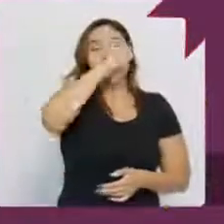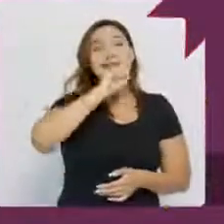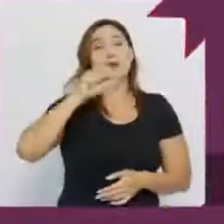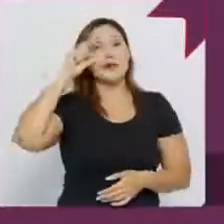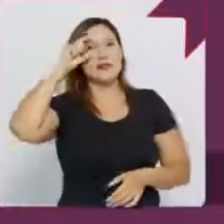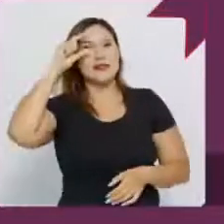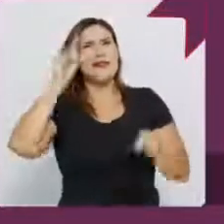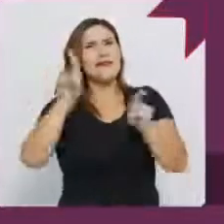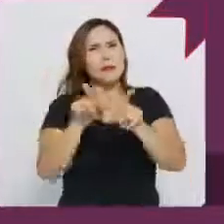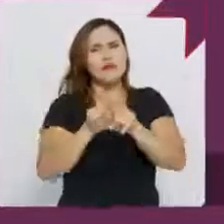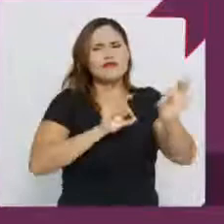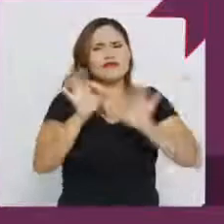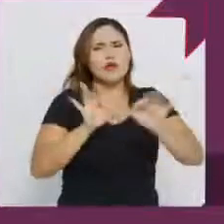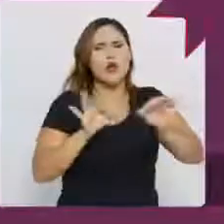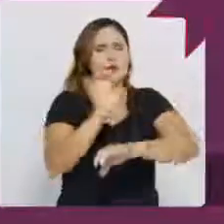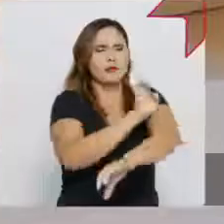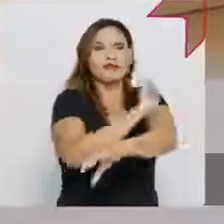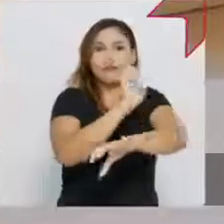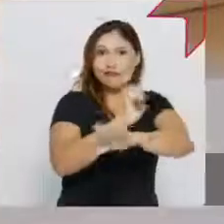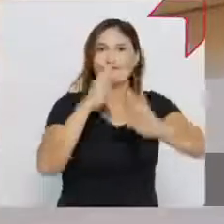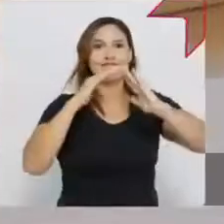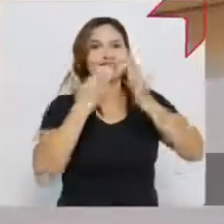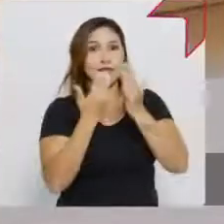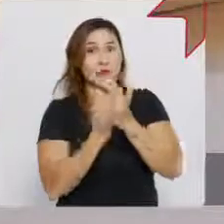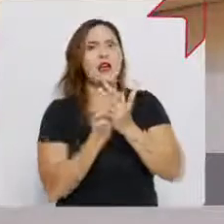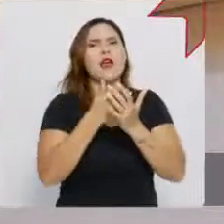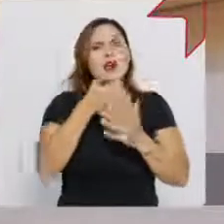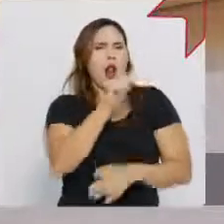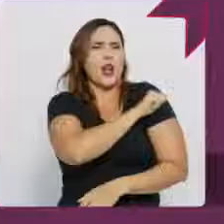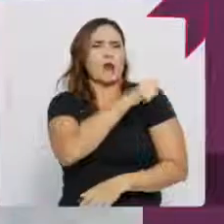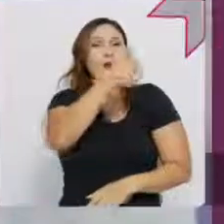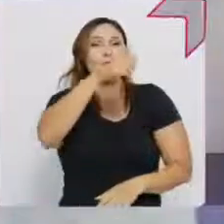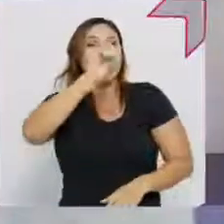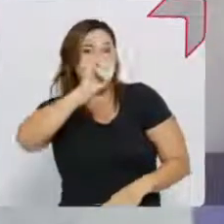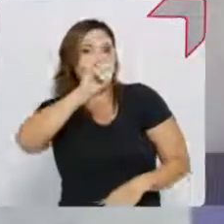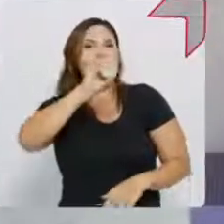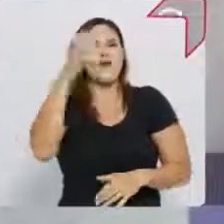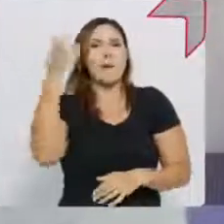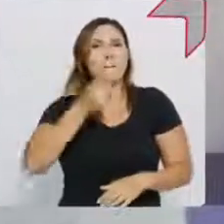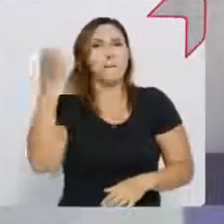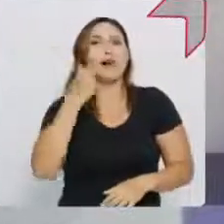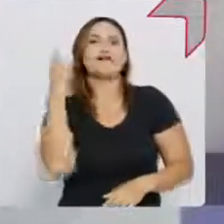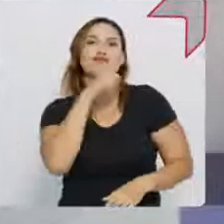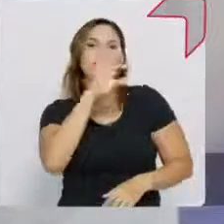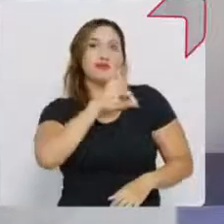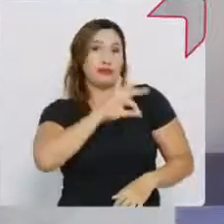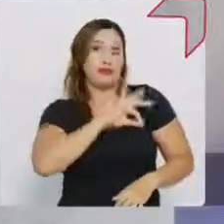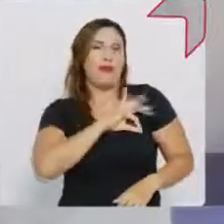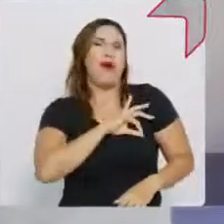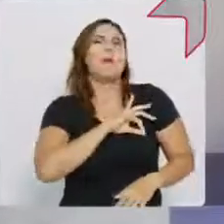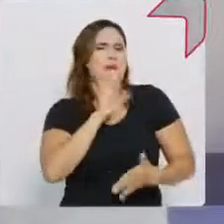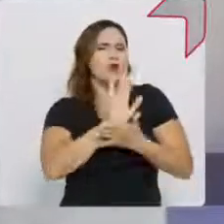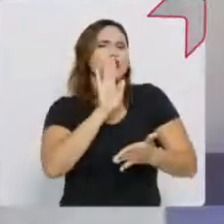estágios para estudantes da rede municipal, e também o programa Aluno Nota 10, que vai pagar uma bolsa mensal para os melhores estudantes ajudarem no